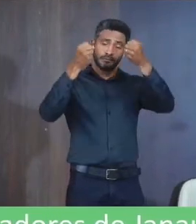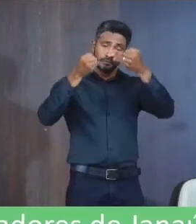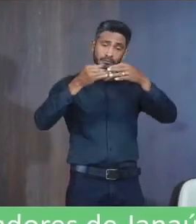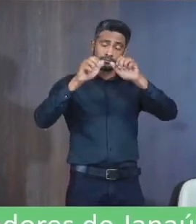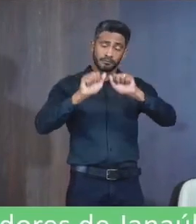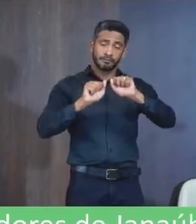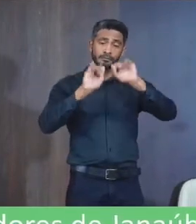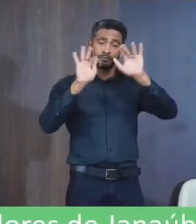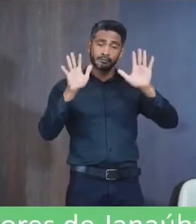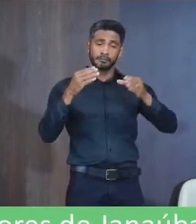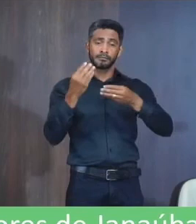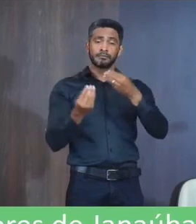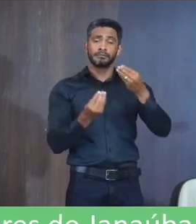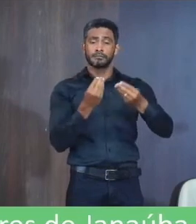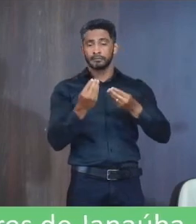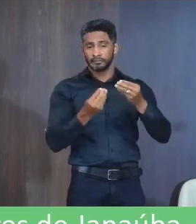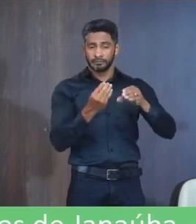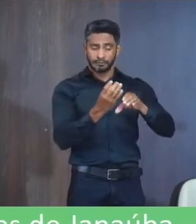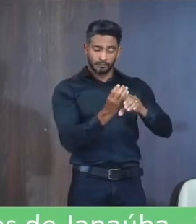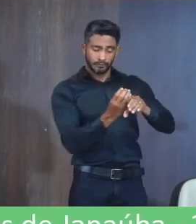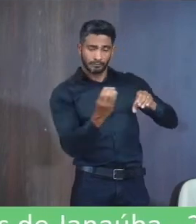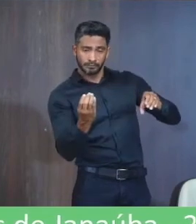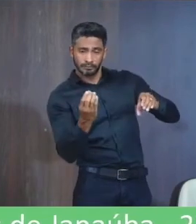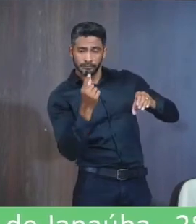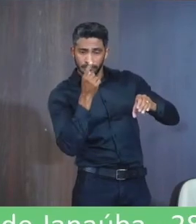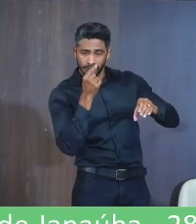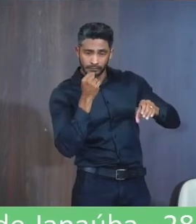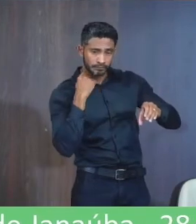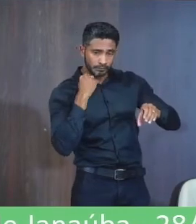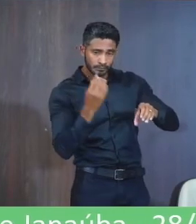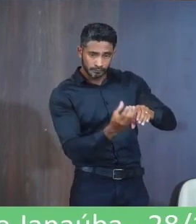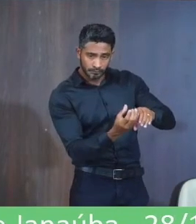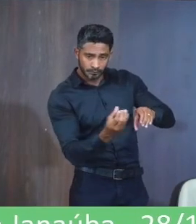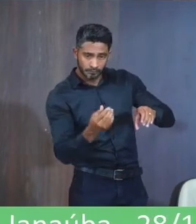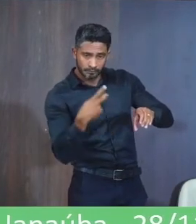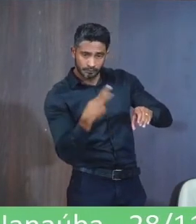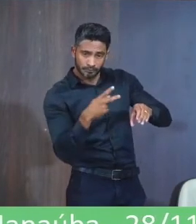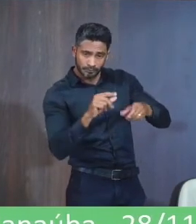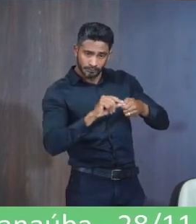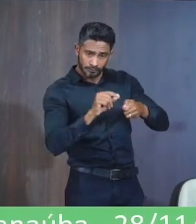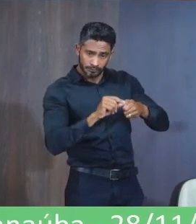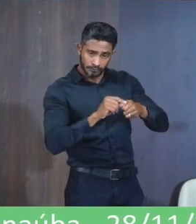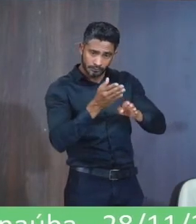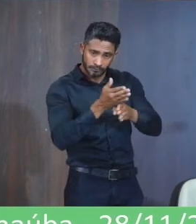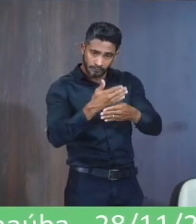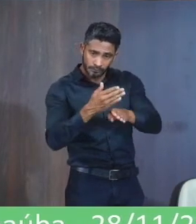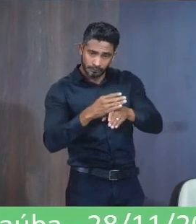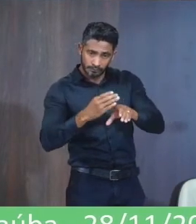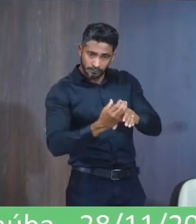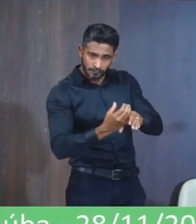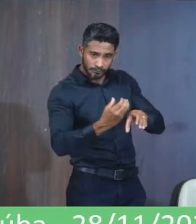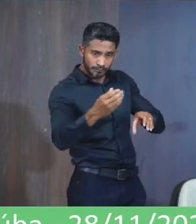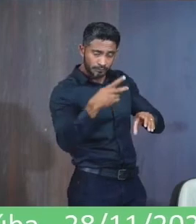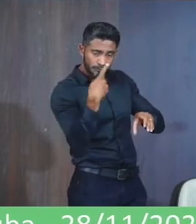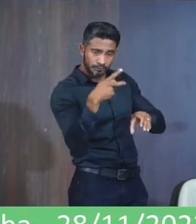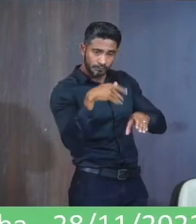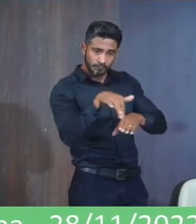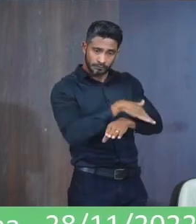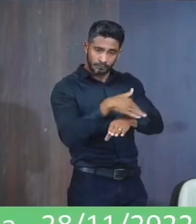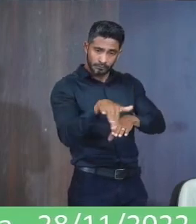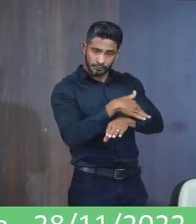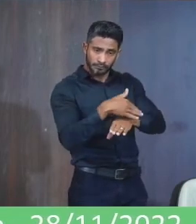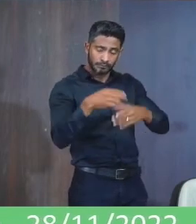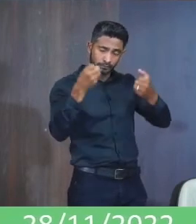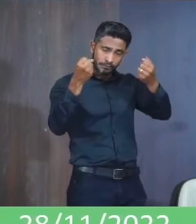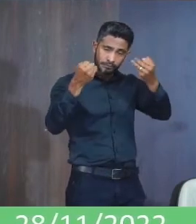Como está O processo De extensão E instalação Da rede de esgoto E nos informe A previsão Para o início Das obras de extensão Das ruas